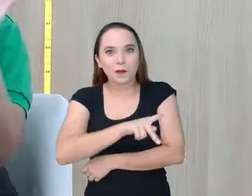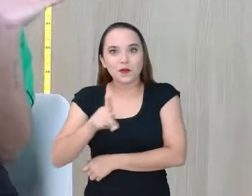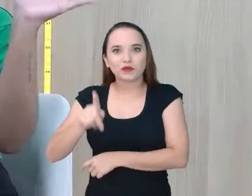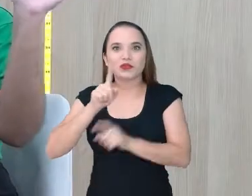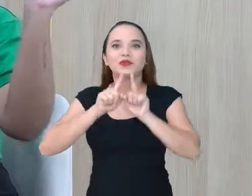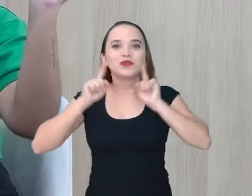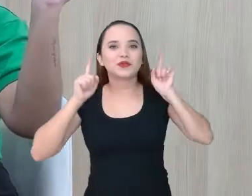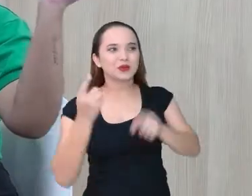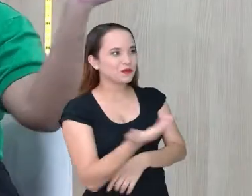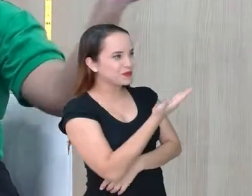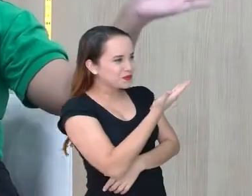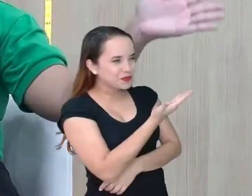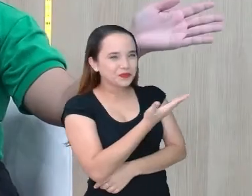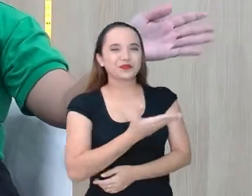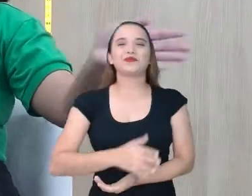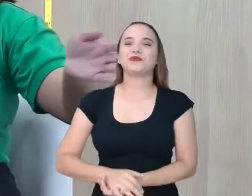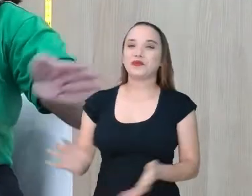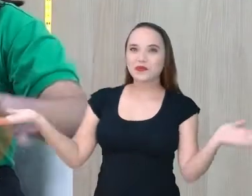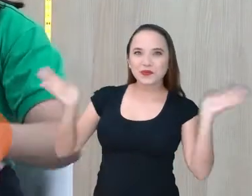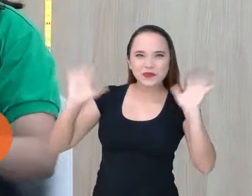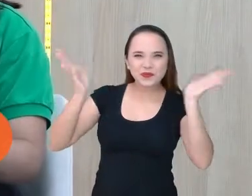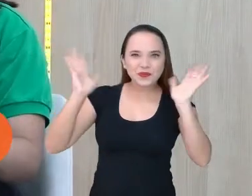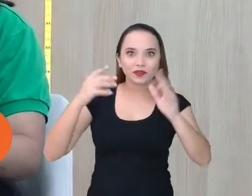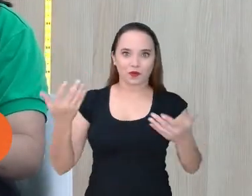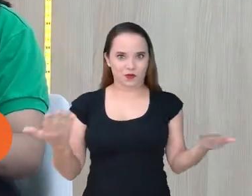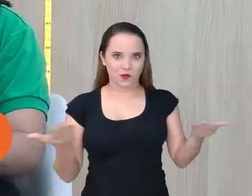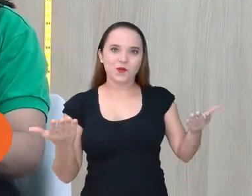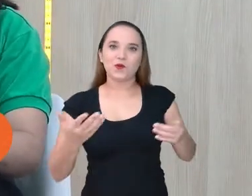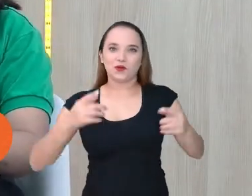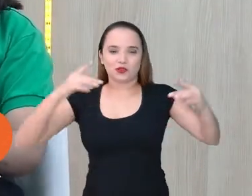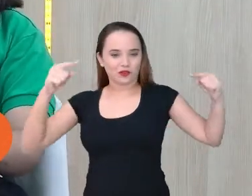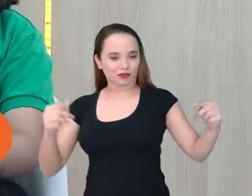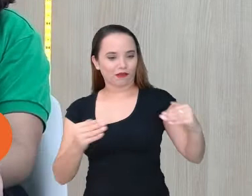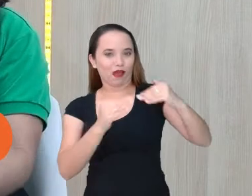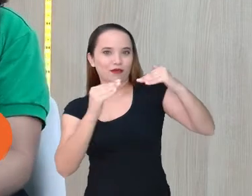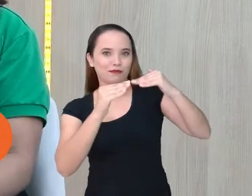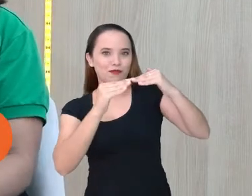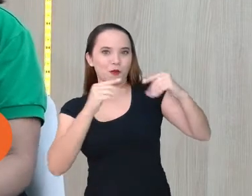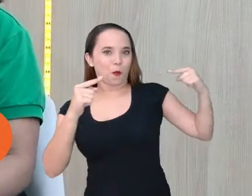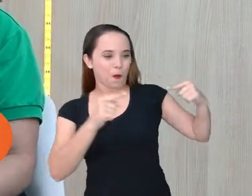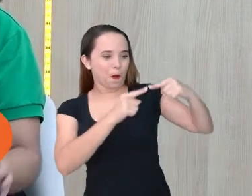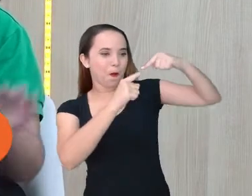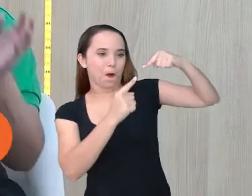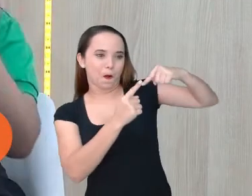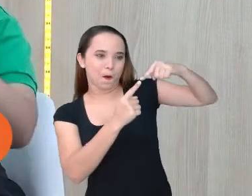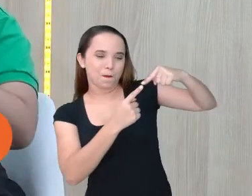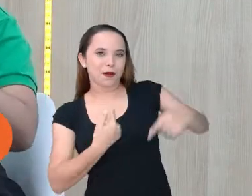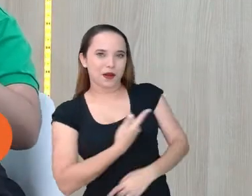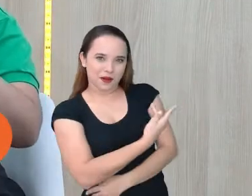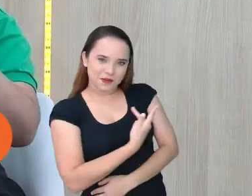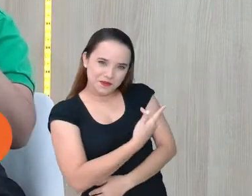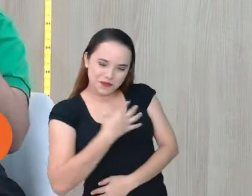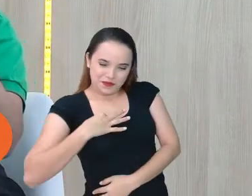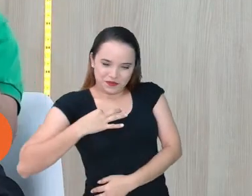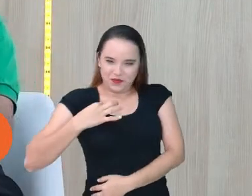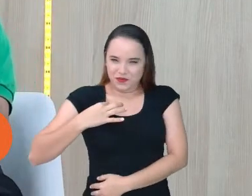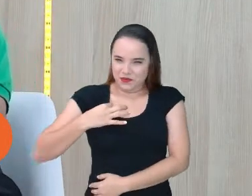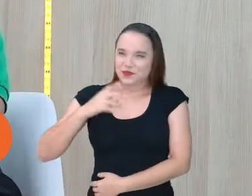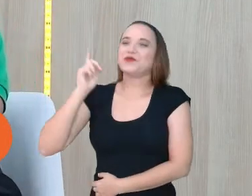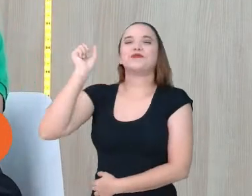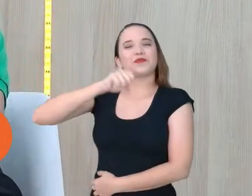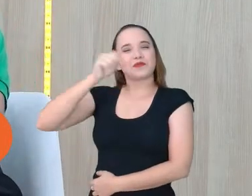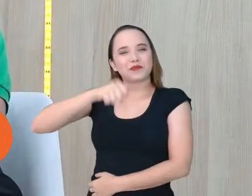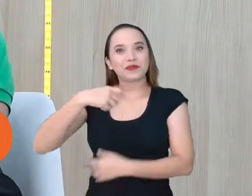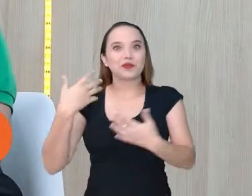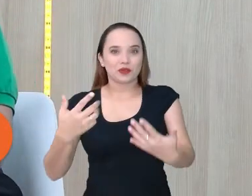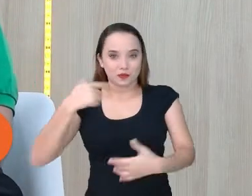Oi, professor Heleno. Tudo bem? Estamos combinando hoje de pareia para fazer esse chat aqui do sexto